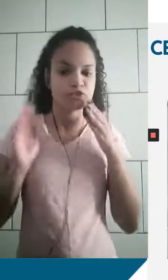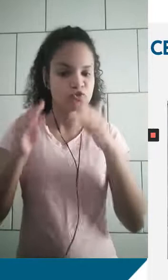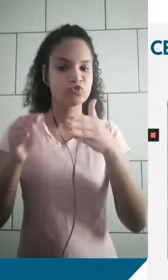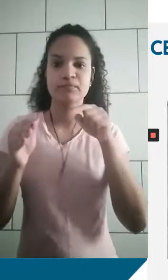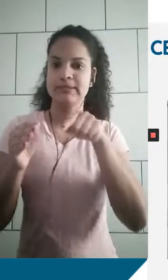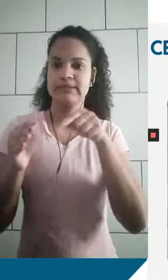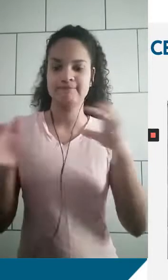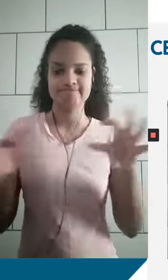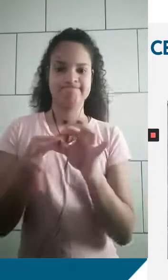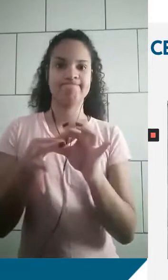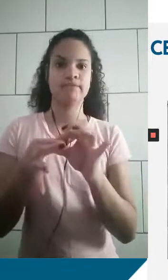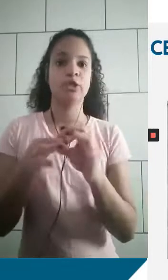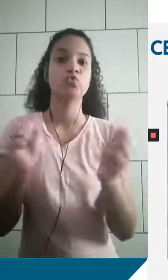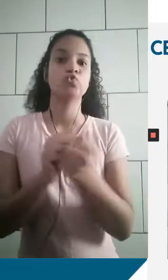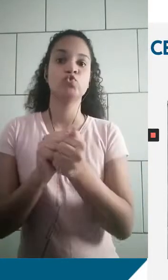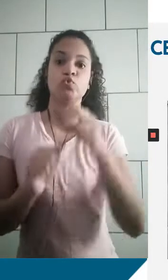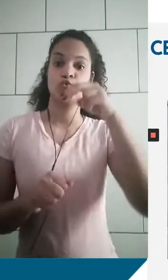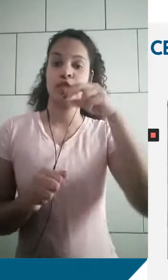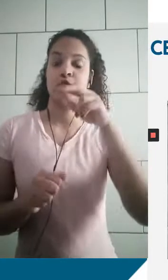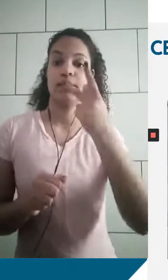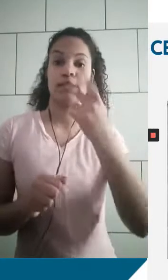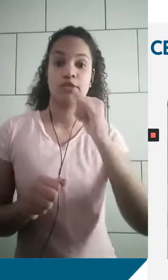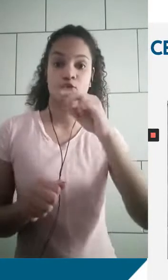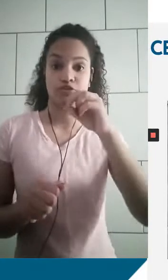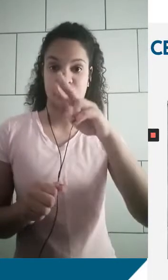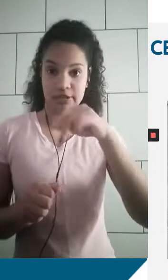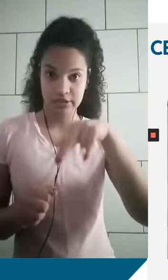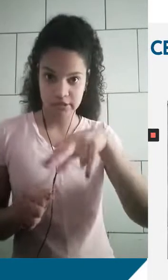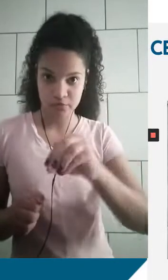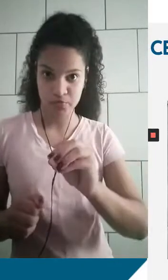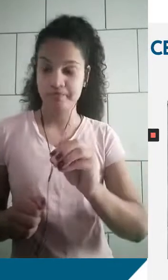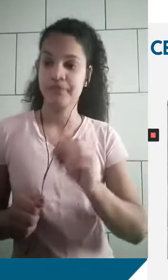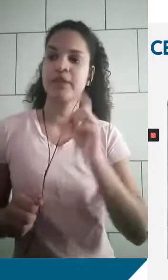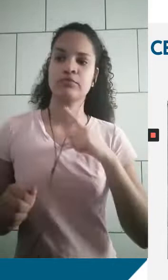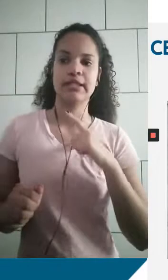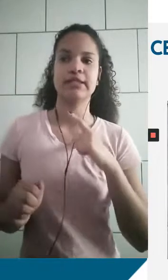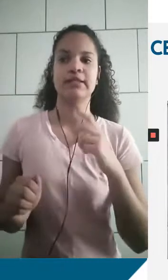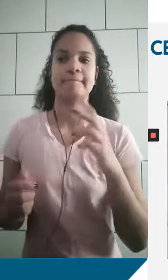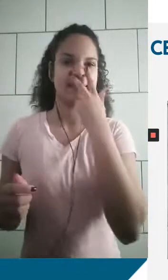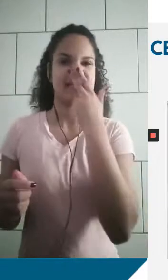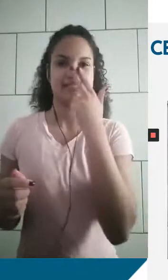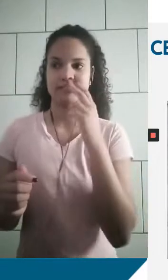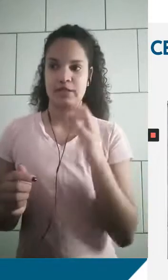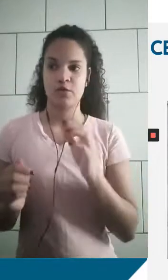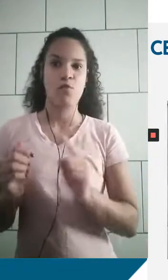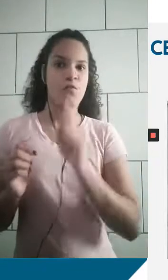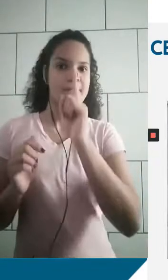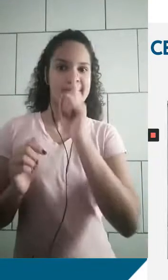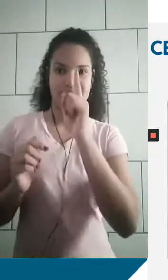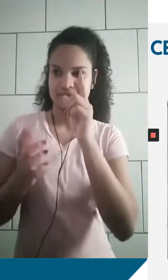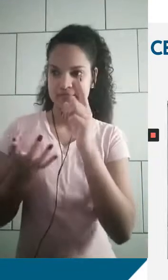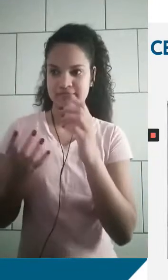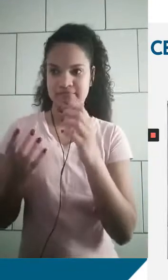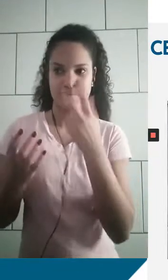a partir de pontes de hidrogênio. Então, nós temos duas cadeias antiparalelas, é como se tivesse uma subindo